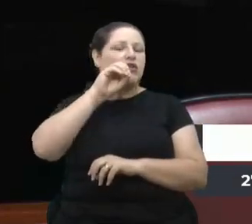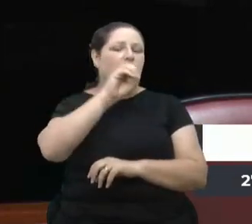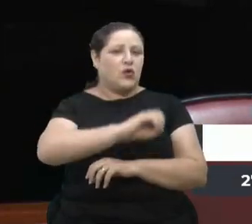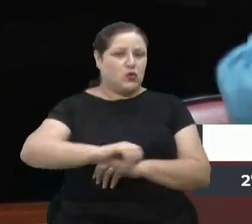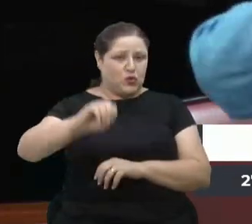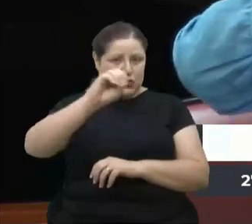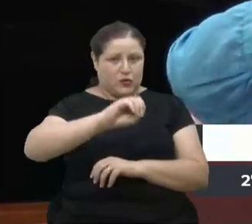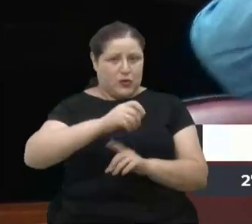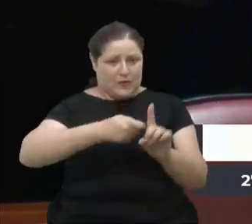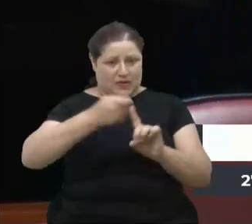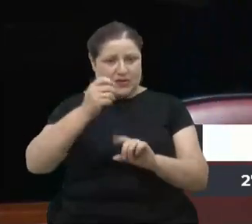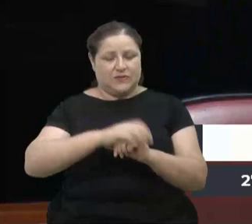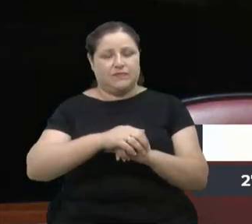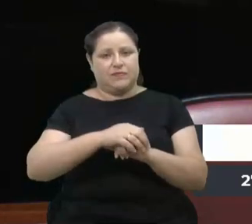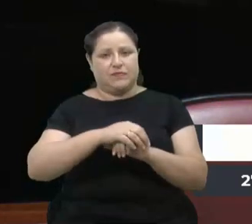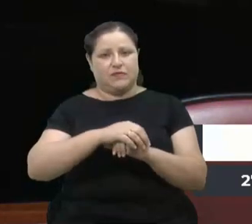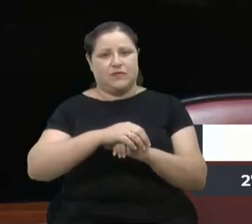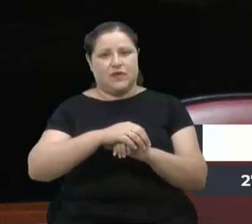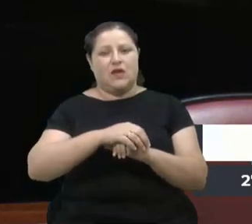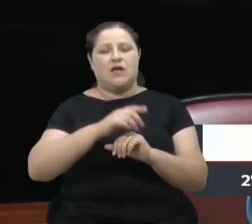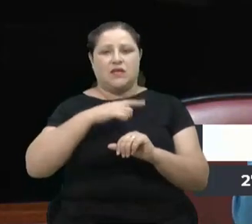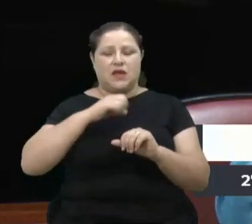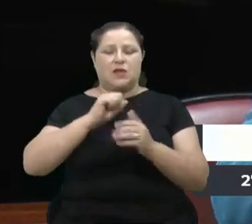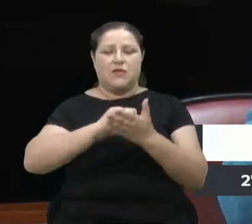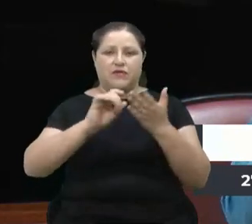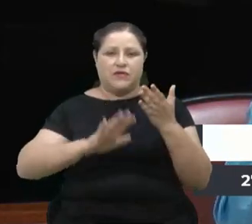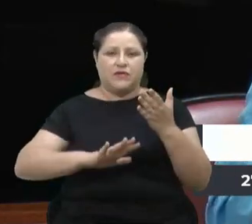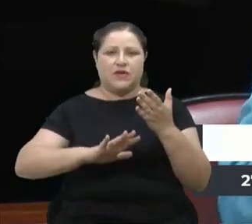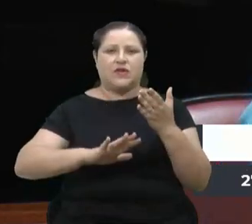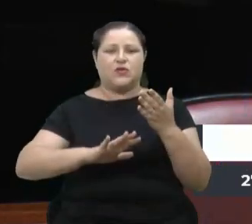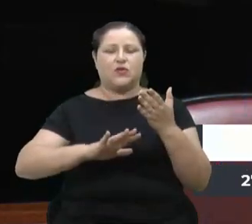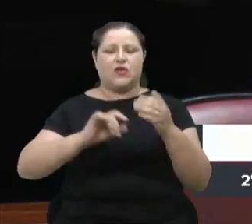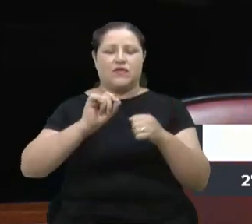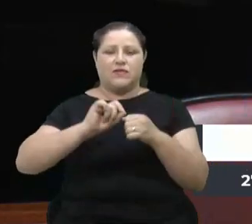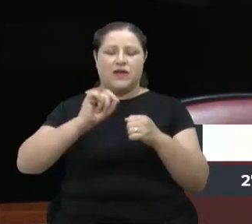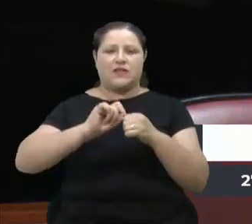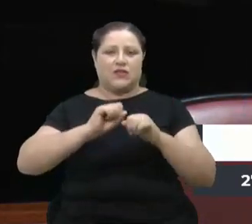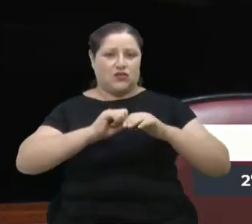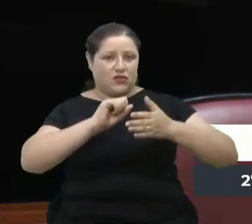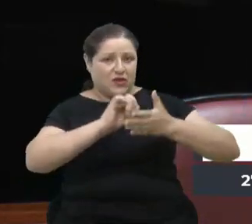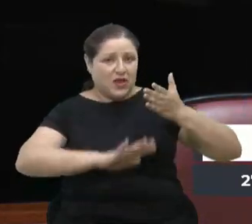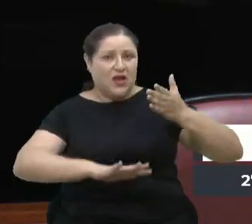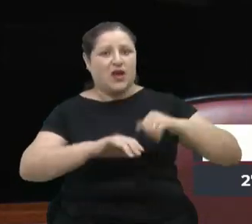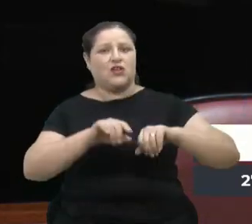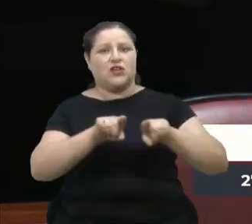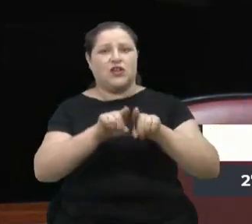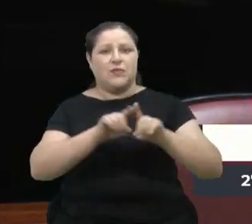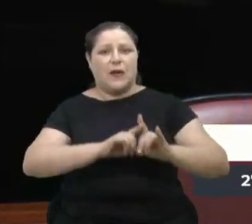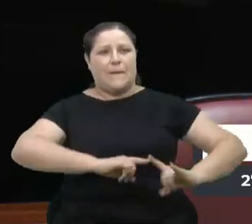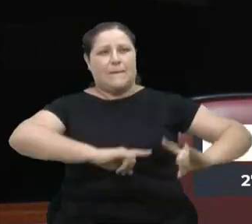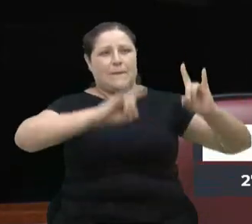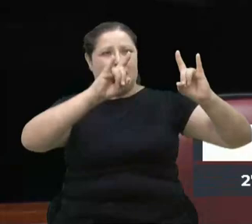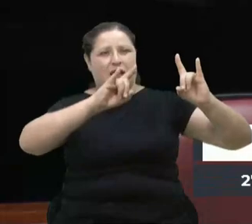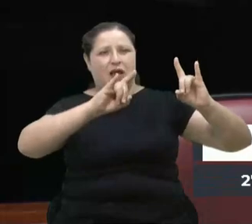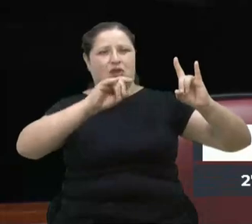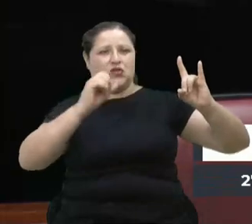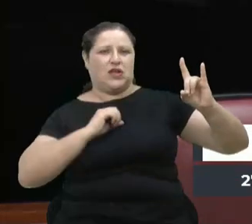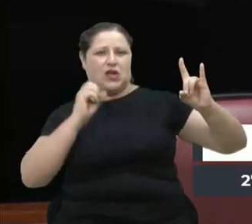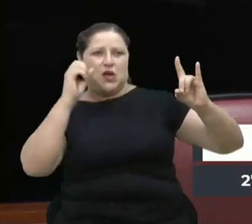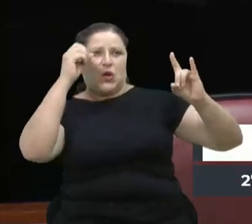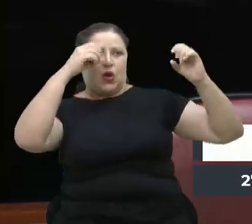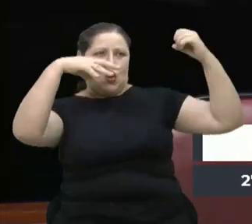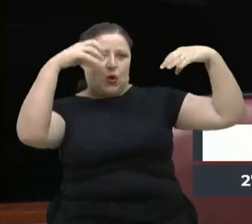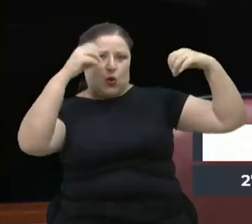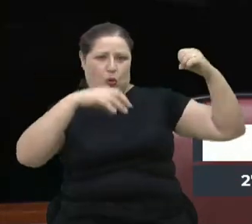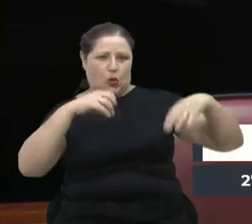atividades, os prédios todos do Brasil são com luz escorderosa, prevenção